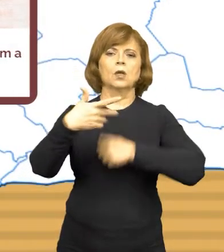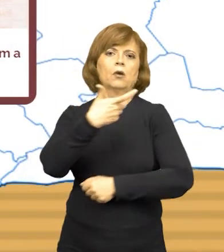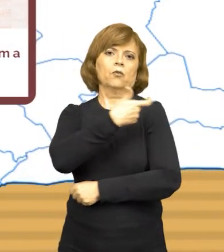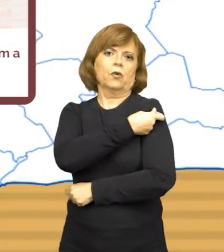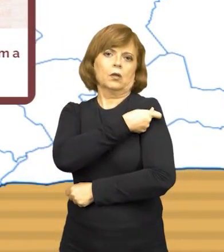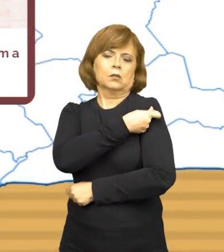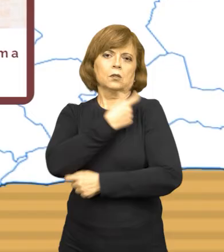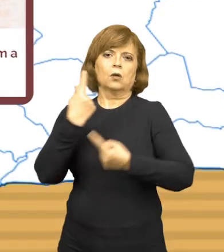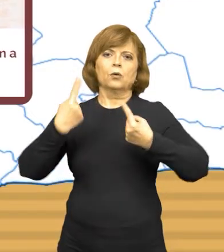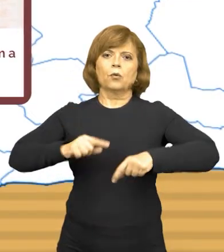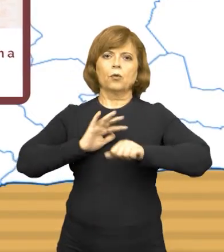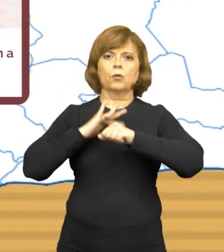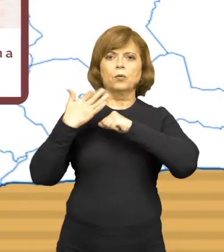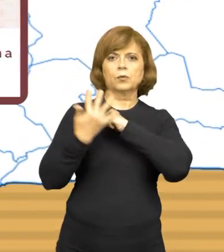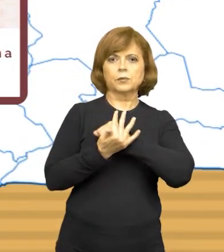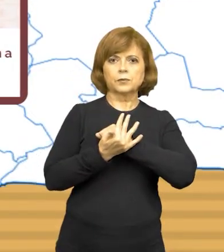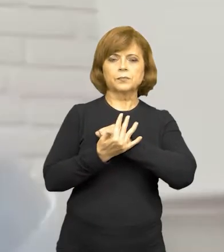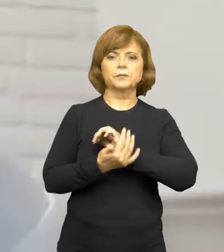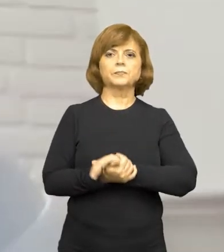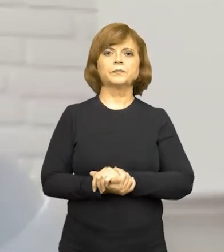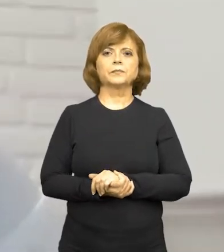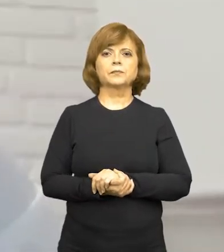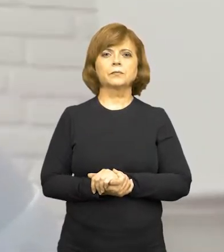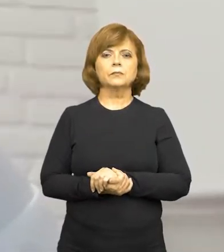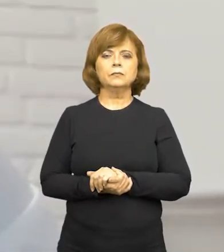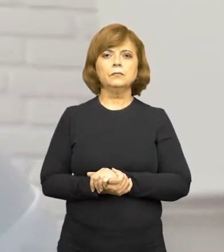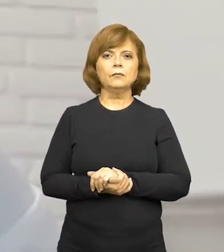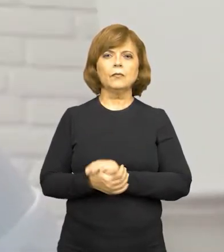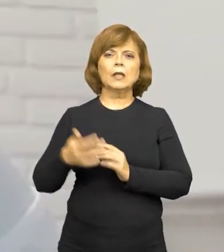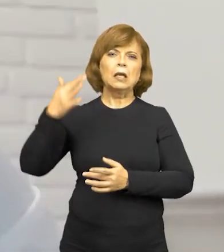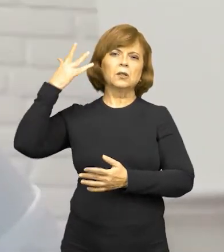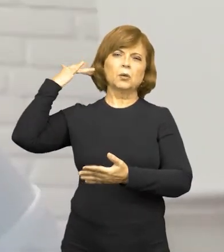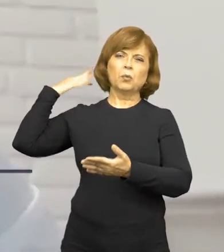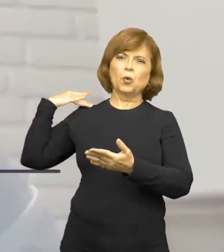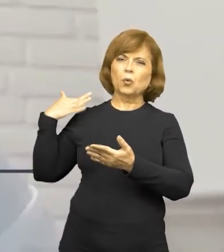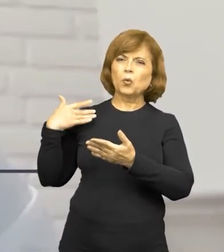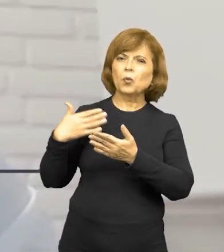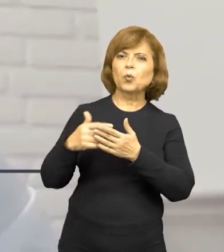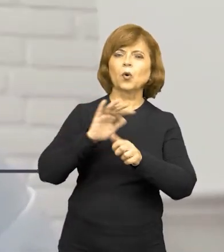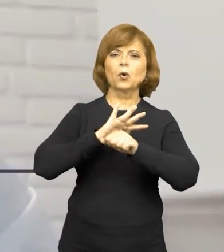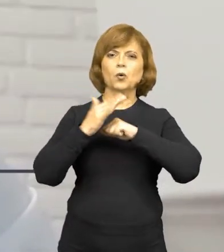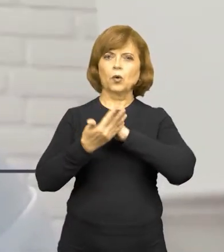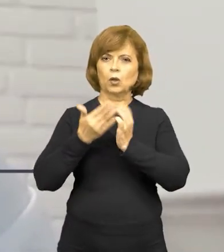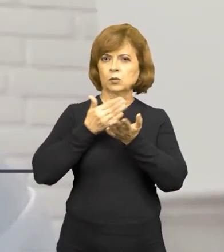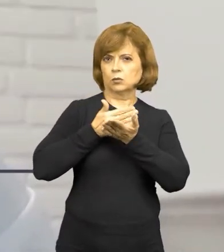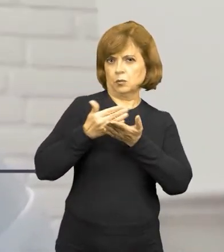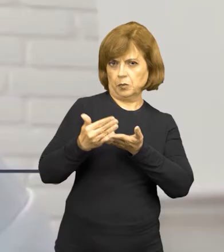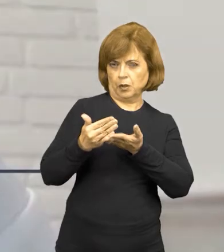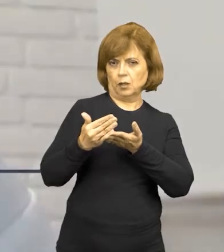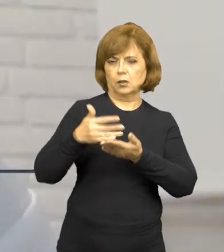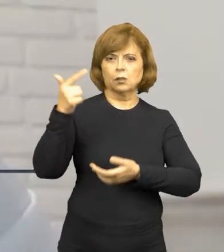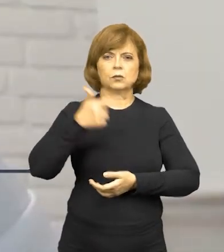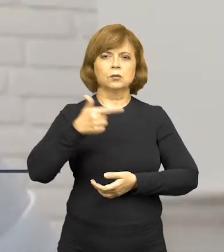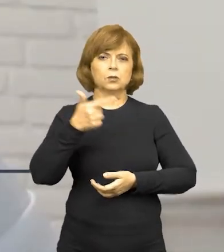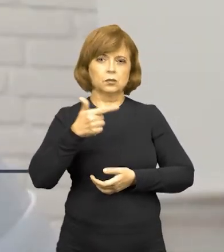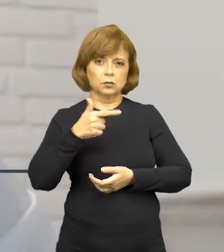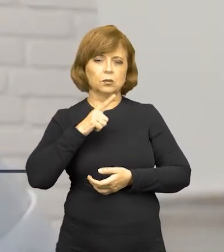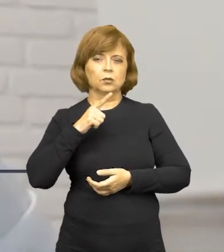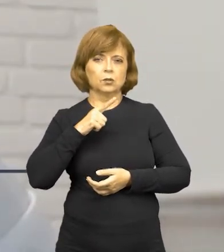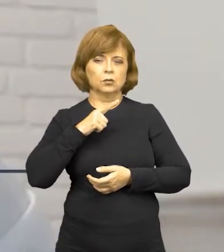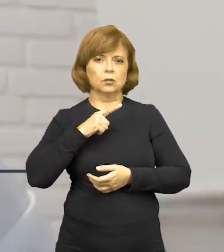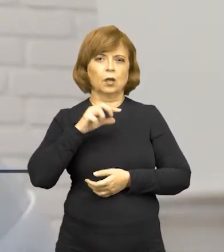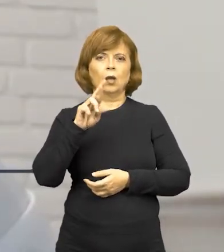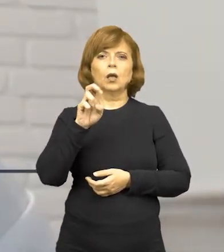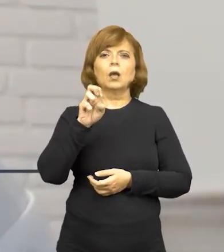vacinação contra a Covid-19. Desde o princípio da pandemia, a 2ª Promotoria de Justiça de Tutela Coletiva de